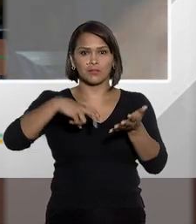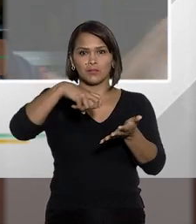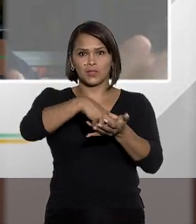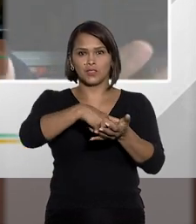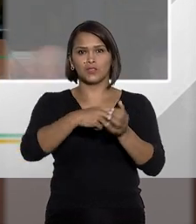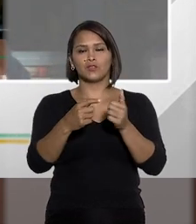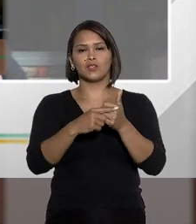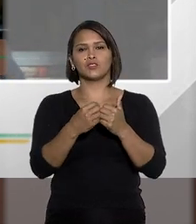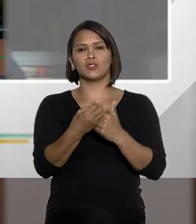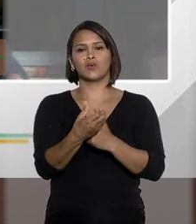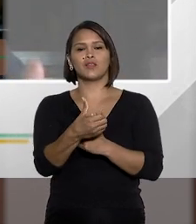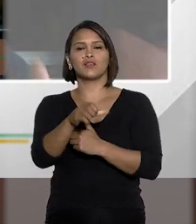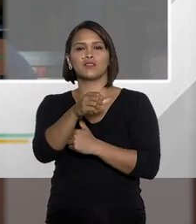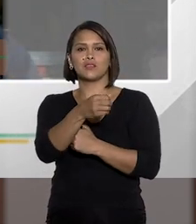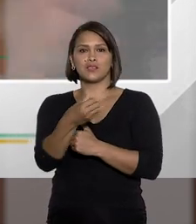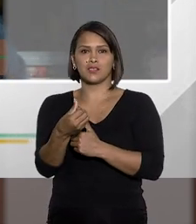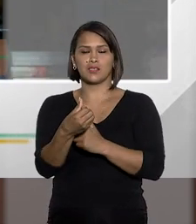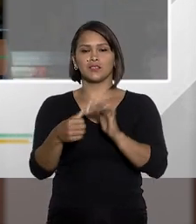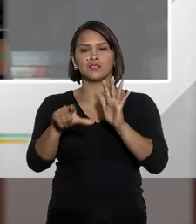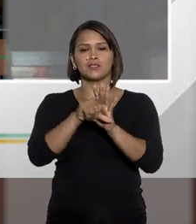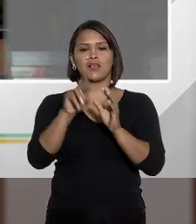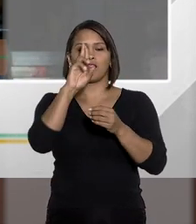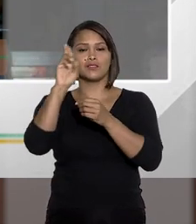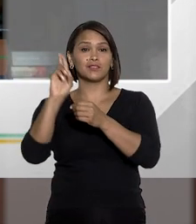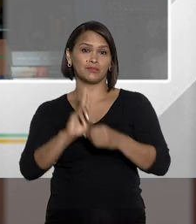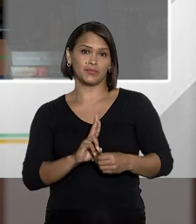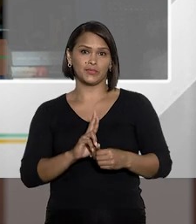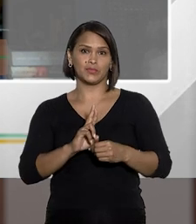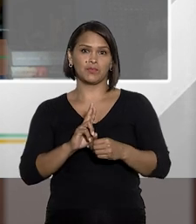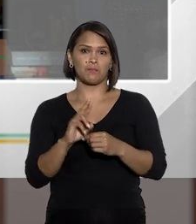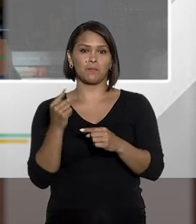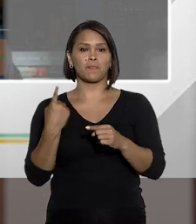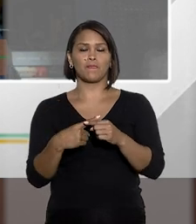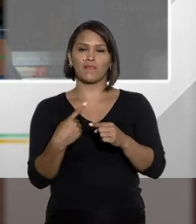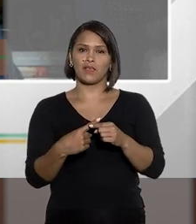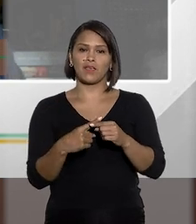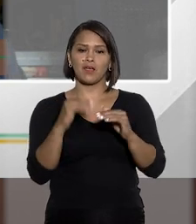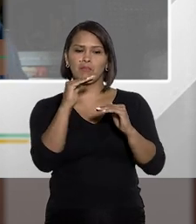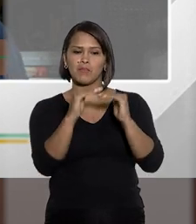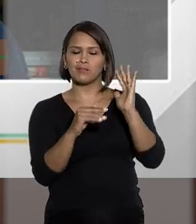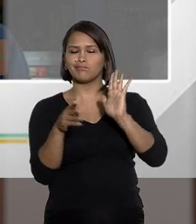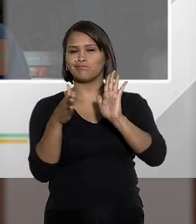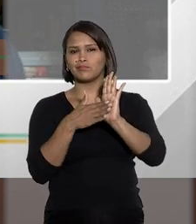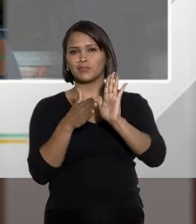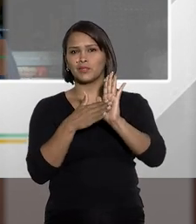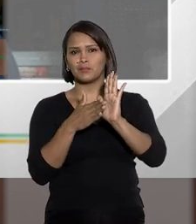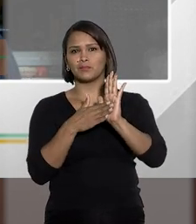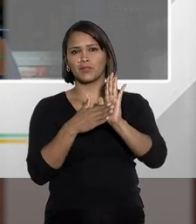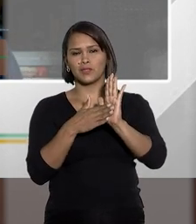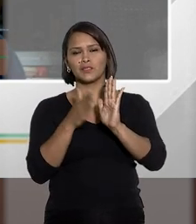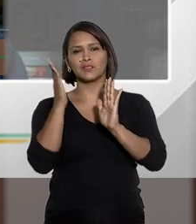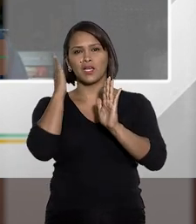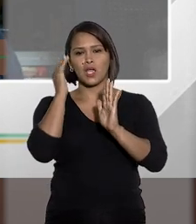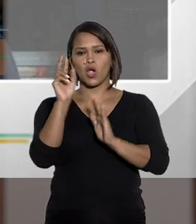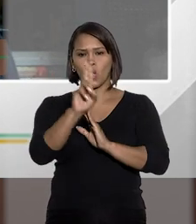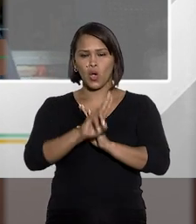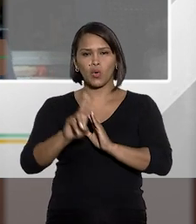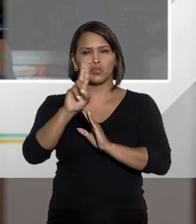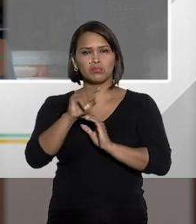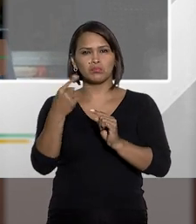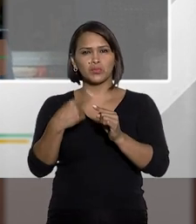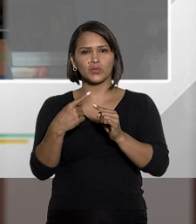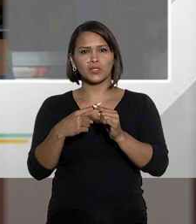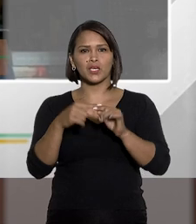penal, do artigo 46 do código penal, na lei de abuso de autoridade. É uma proposta, reconheço, que